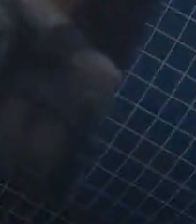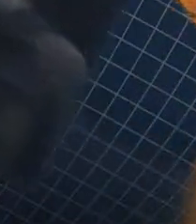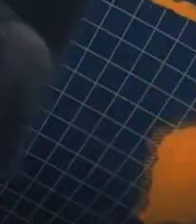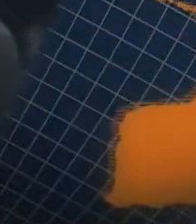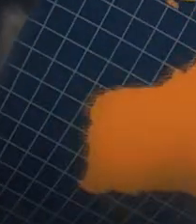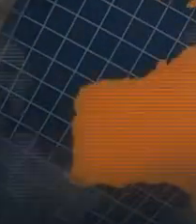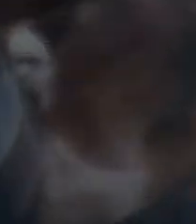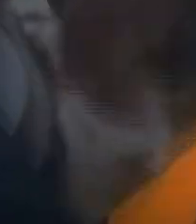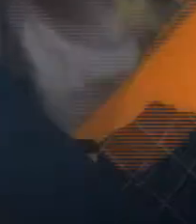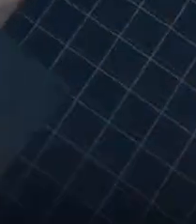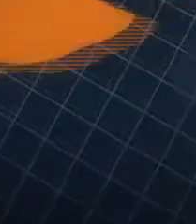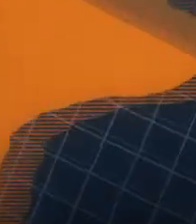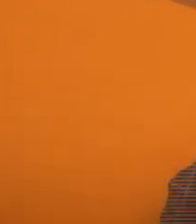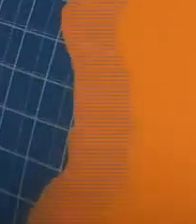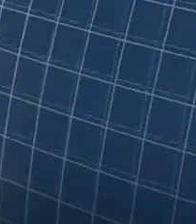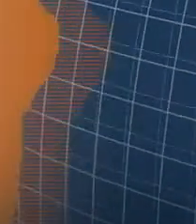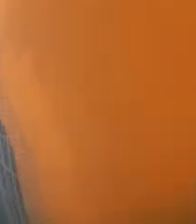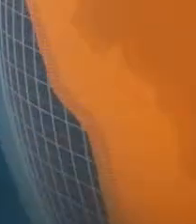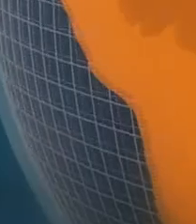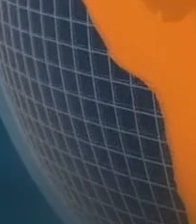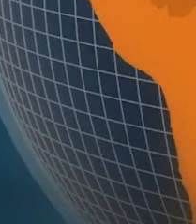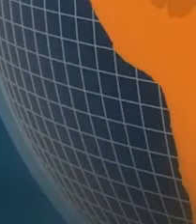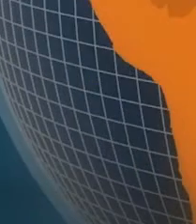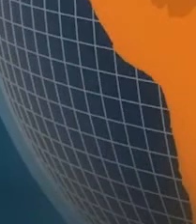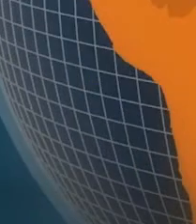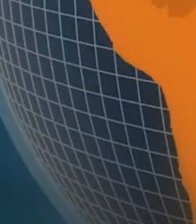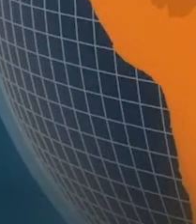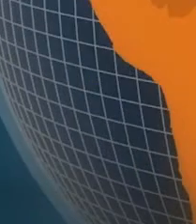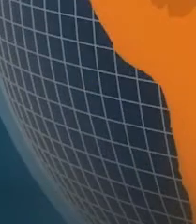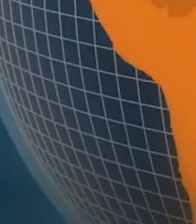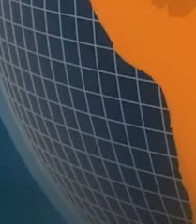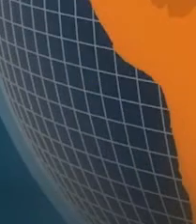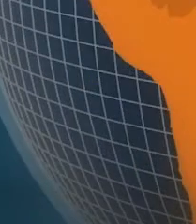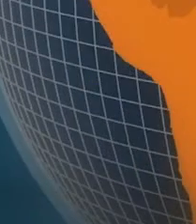Tchau. Tchau. Tchau. Tchau. Tchau.